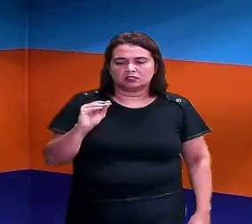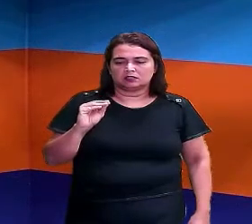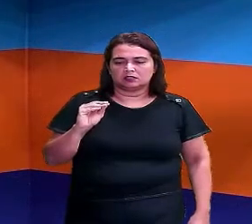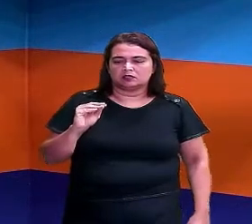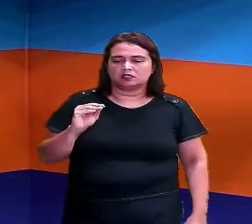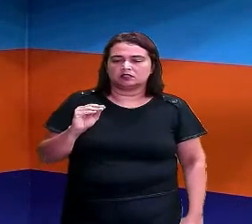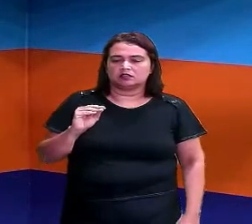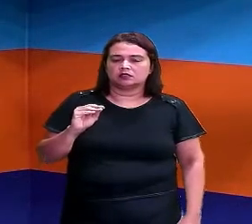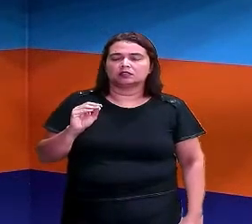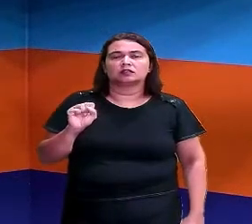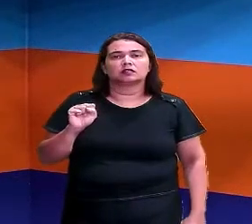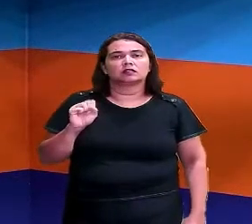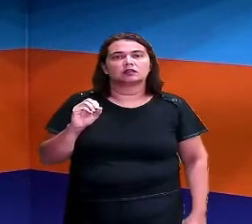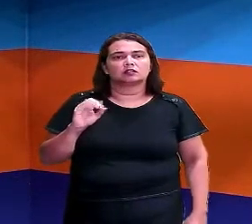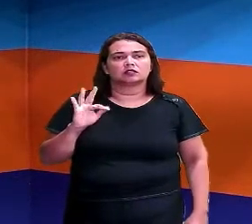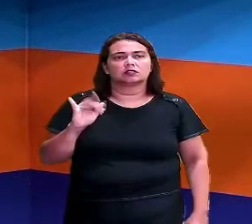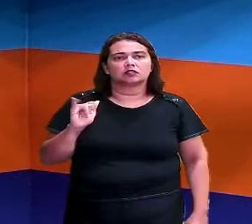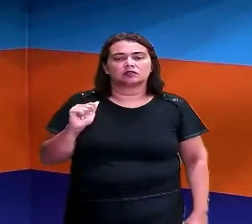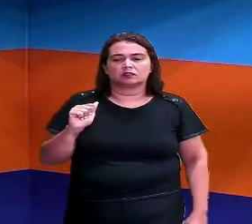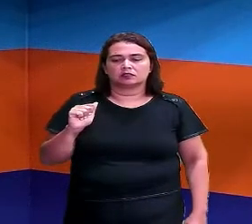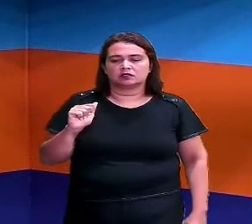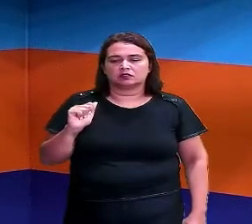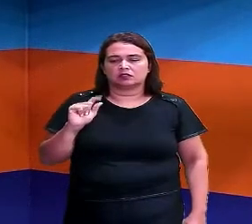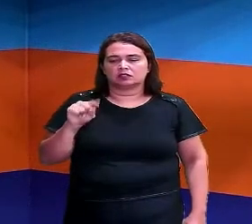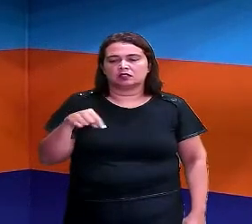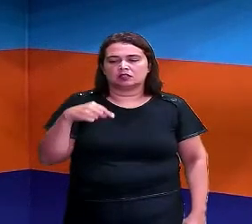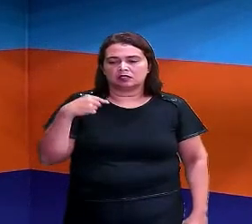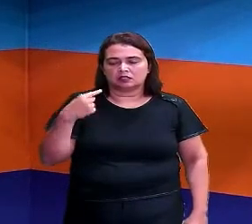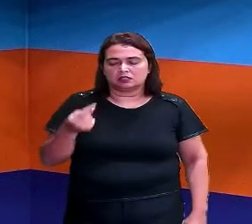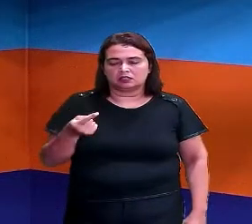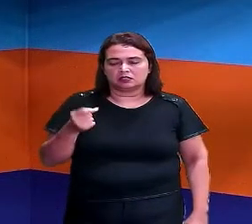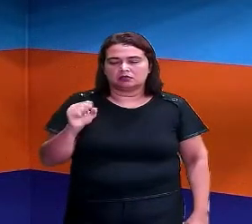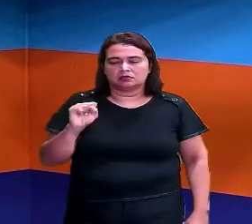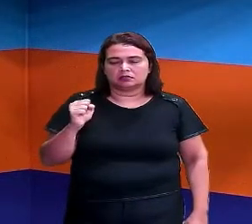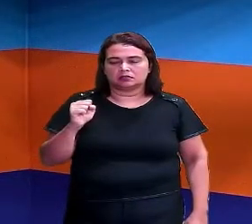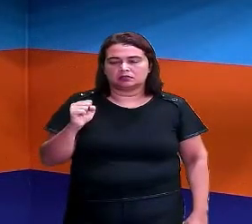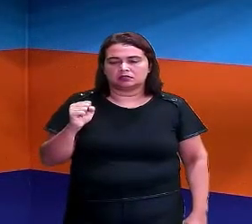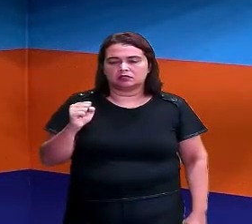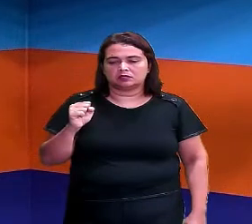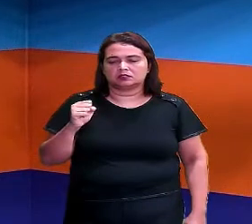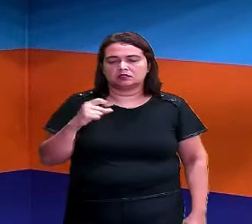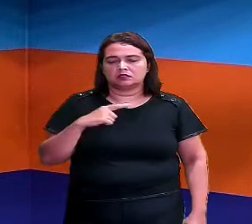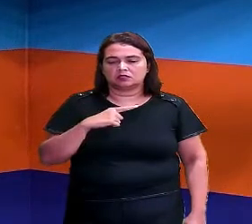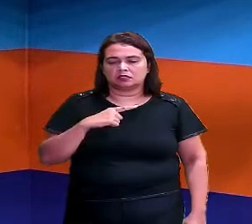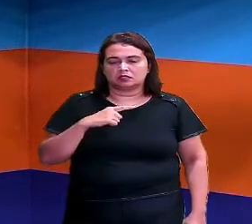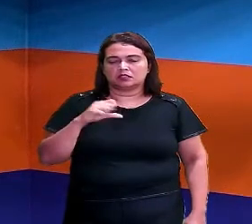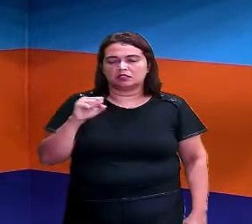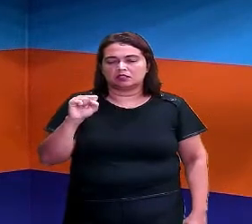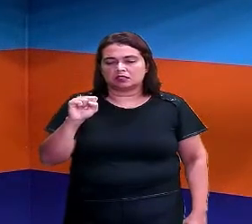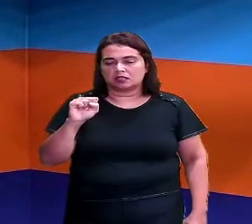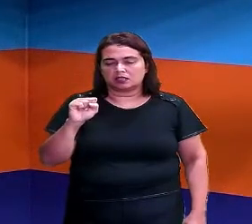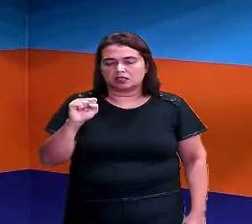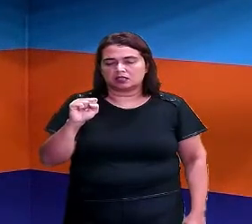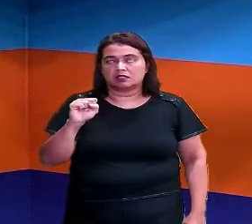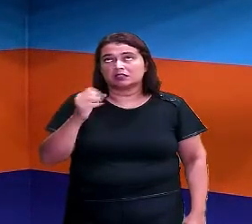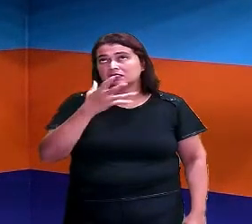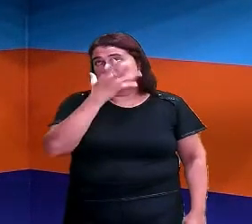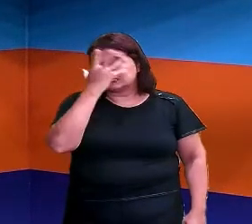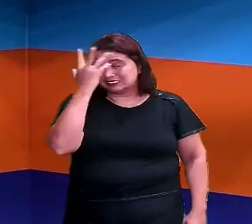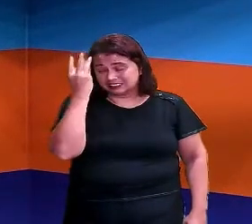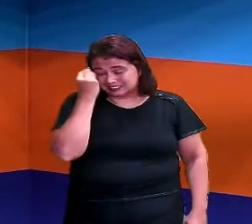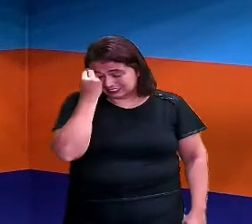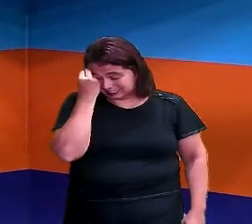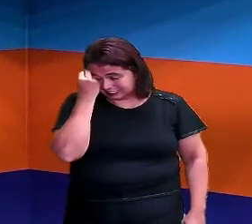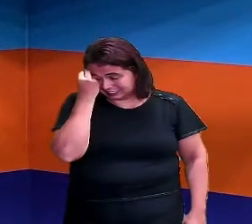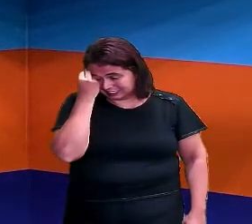aqui, ó. Sofia. Depois do S. Aí, tem. Aí, tá. Esqueci agora. E